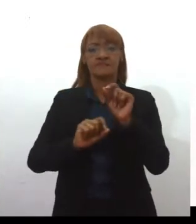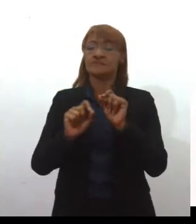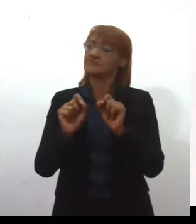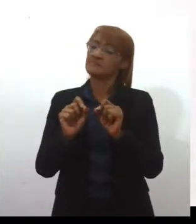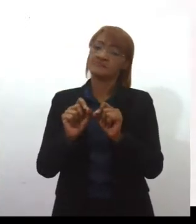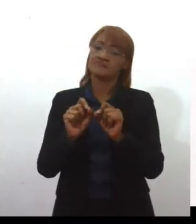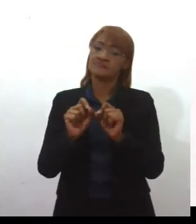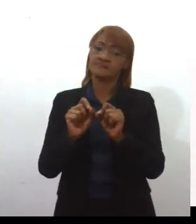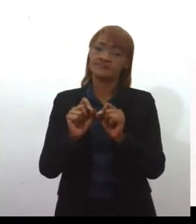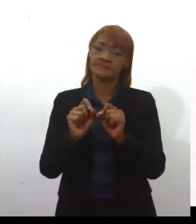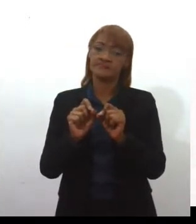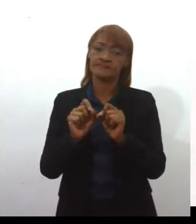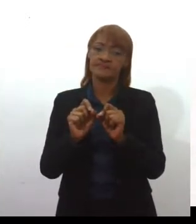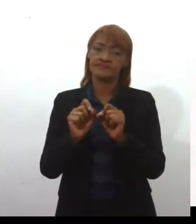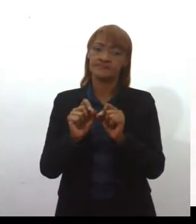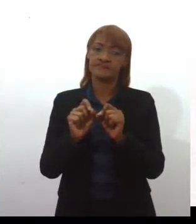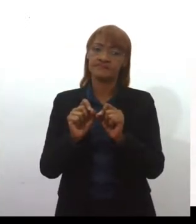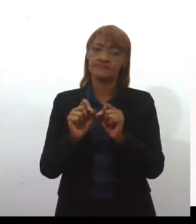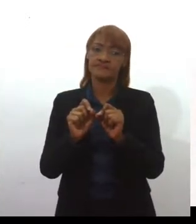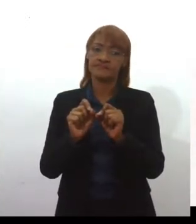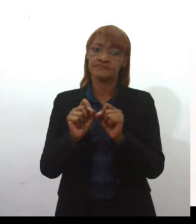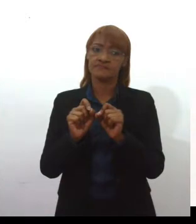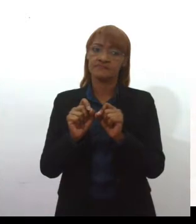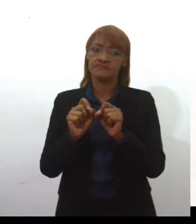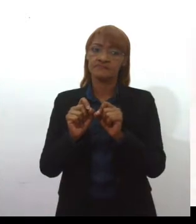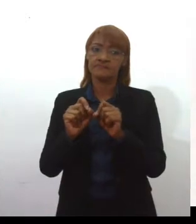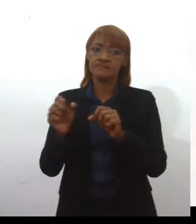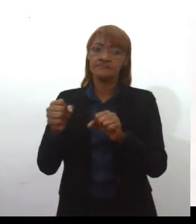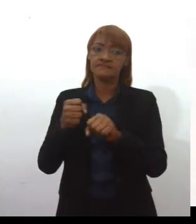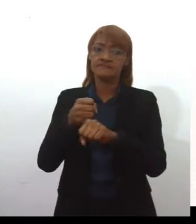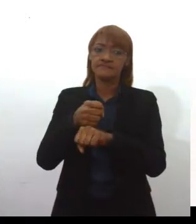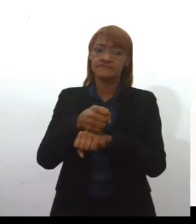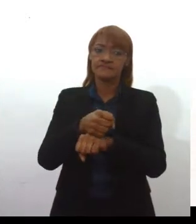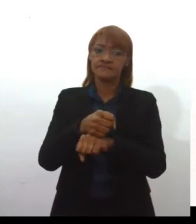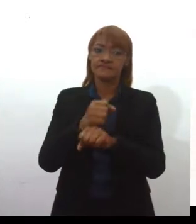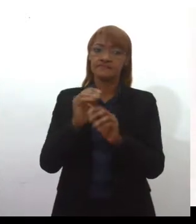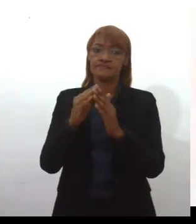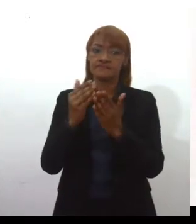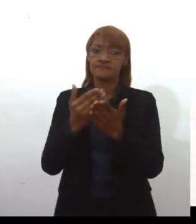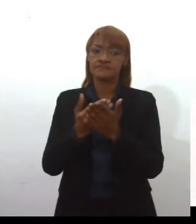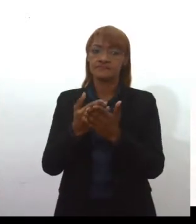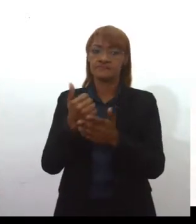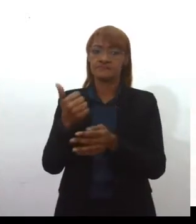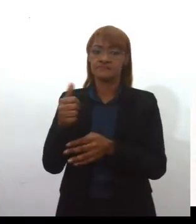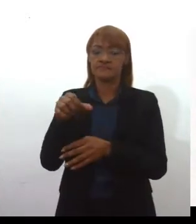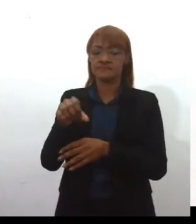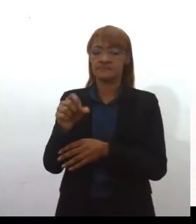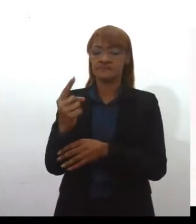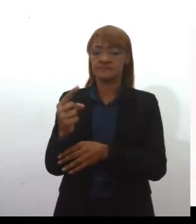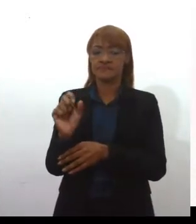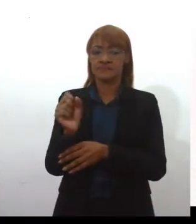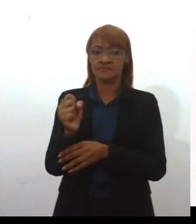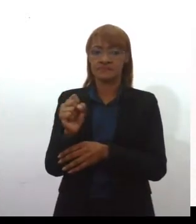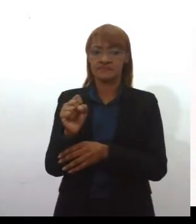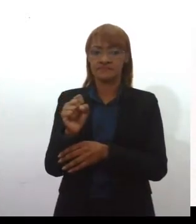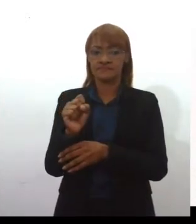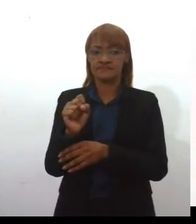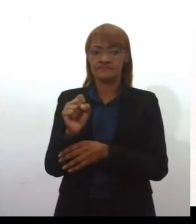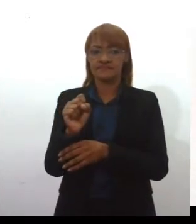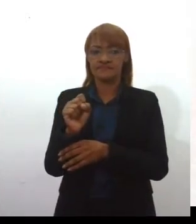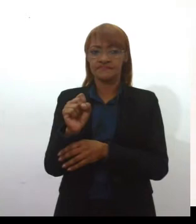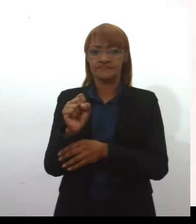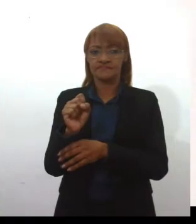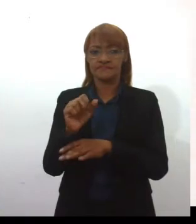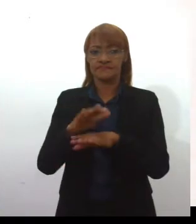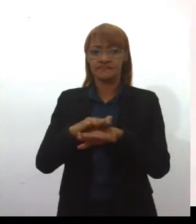eurocêntrico. Ela ingressa na escola normal em 1918 e é na escola normal que ela